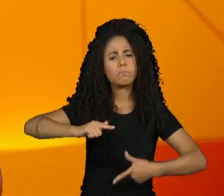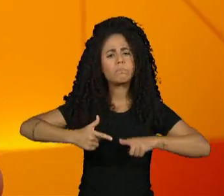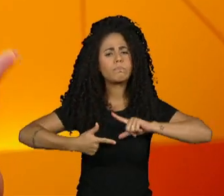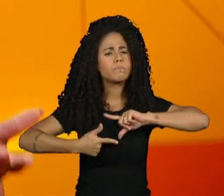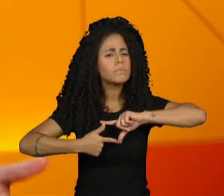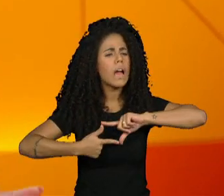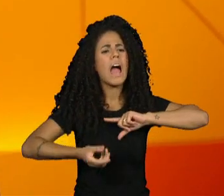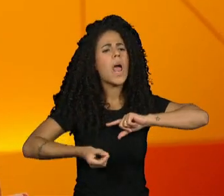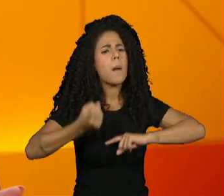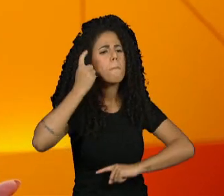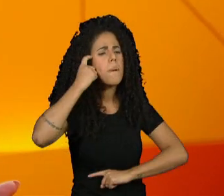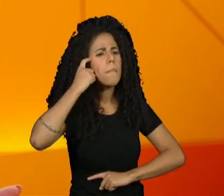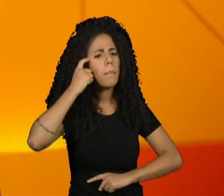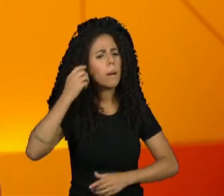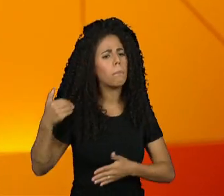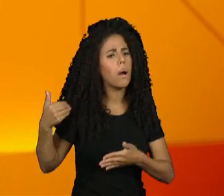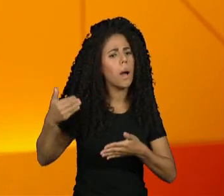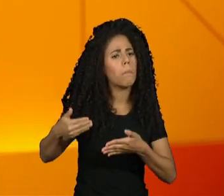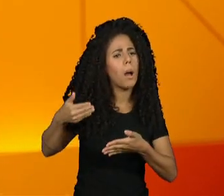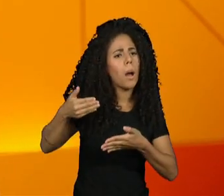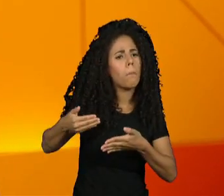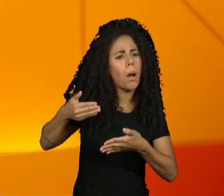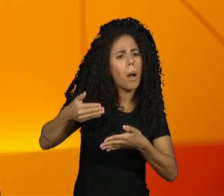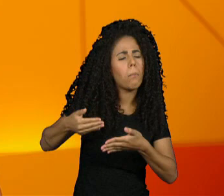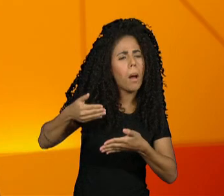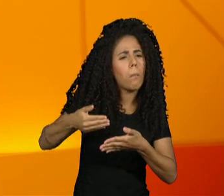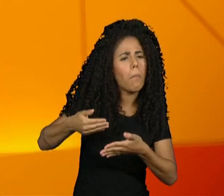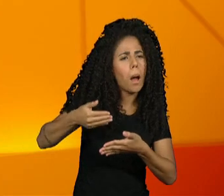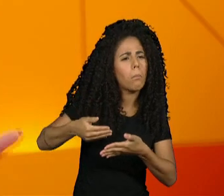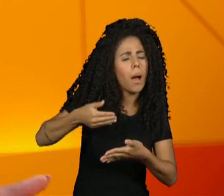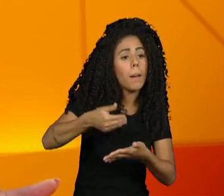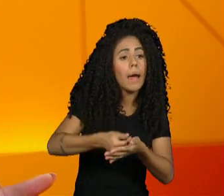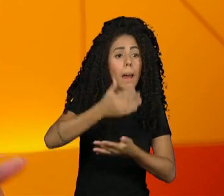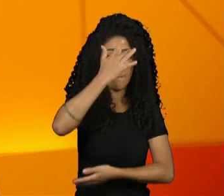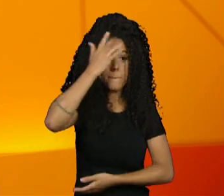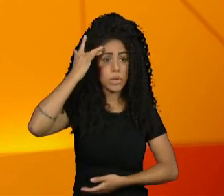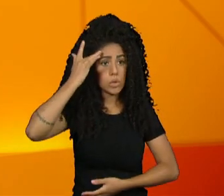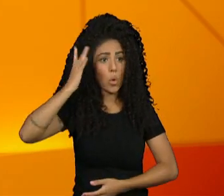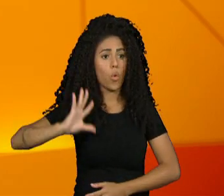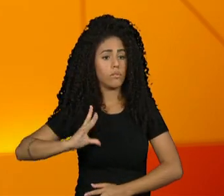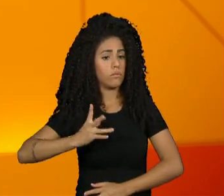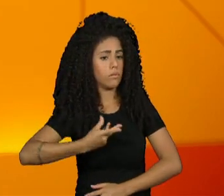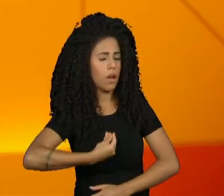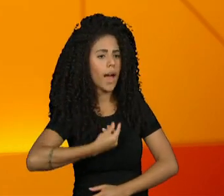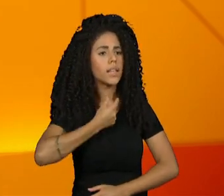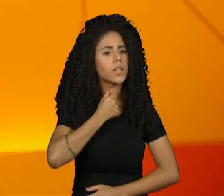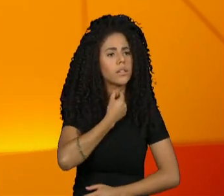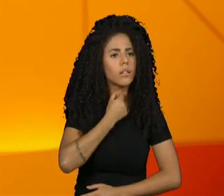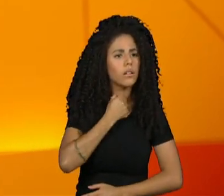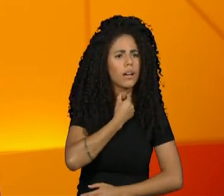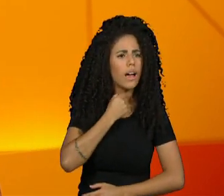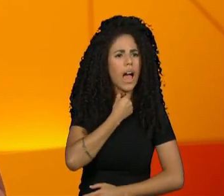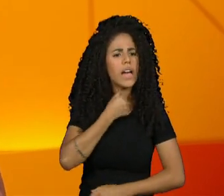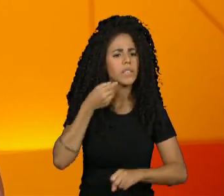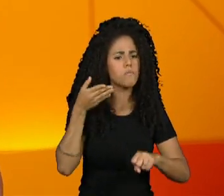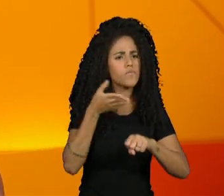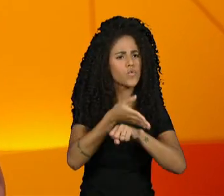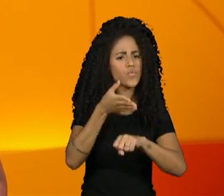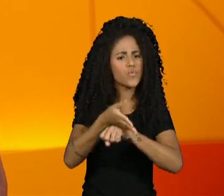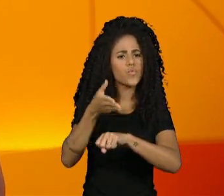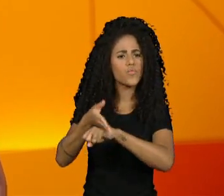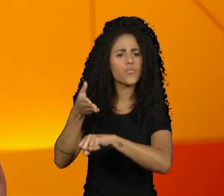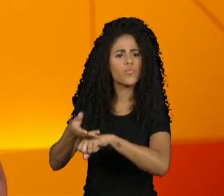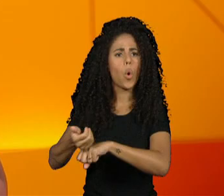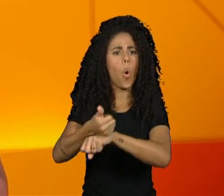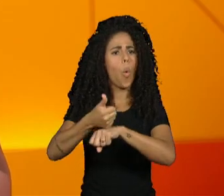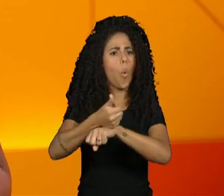a gente vive também um momento em que muitas pessoas transexuais, travestis, estão acessando cargos eletivos